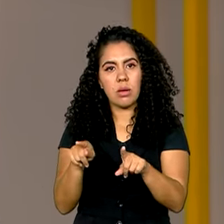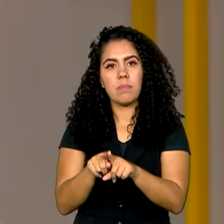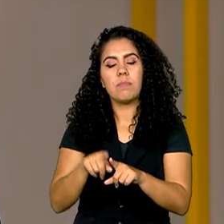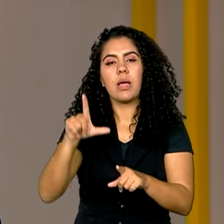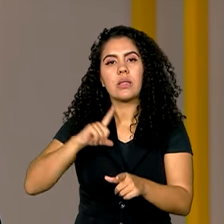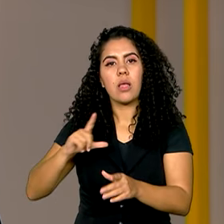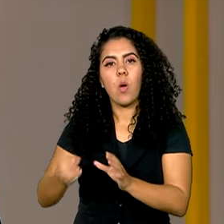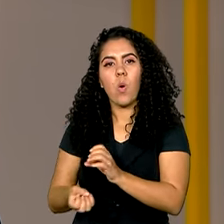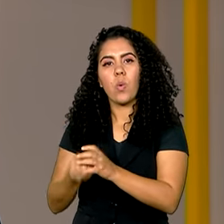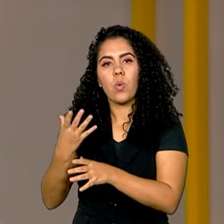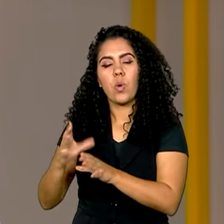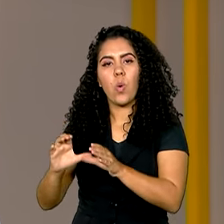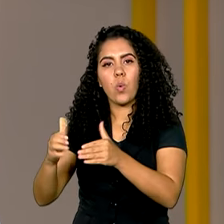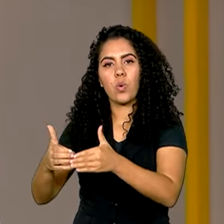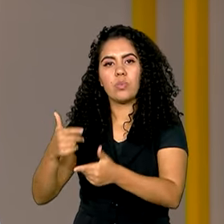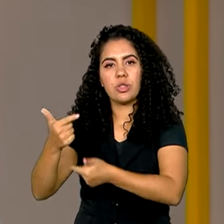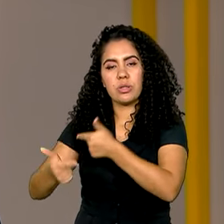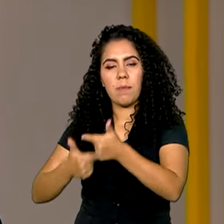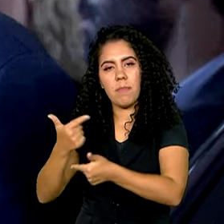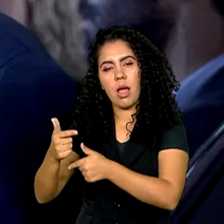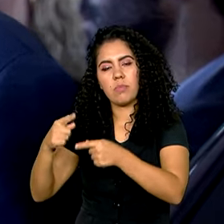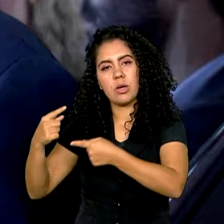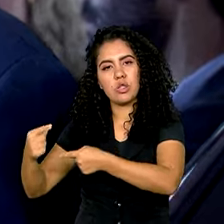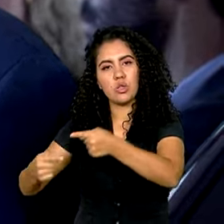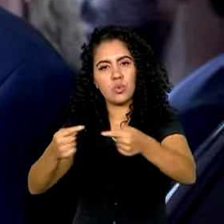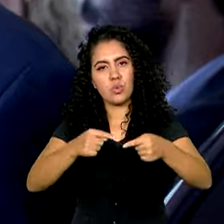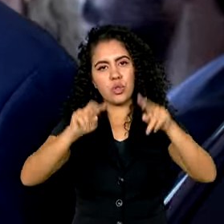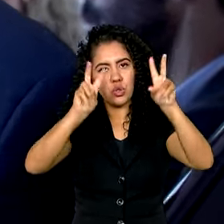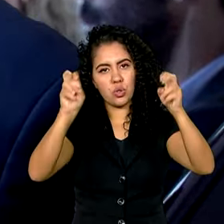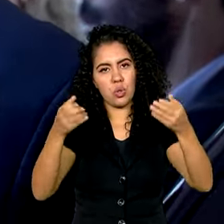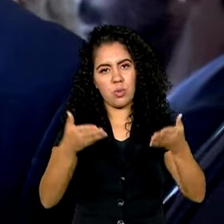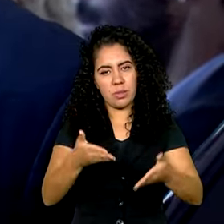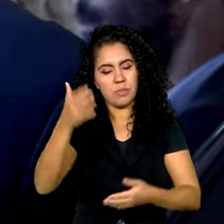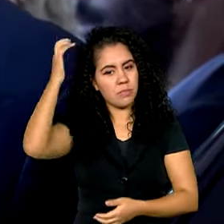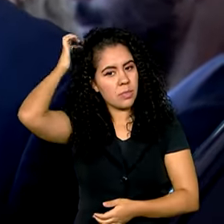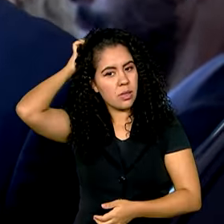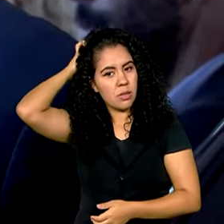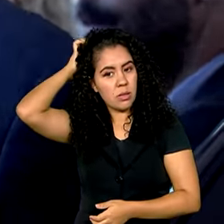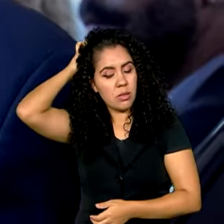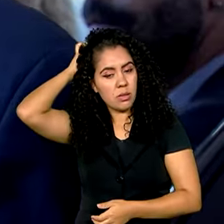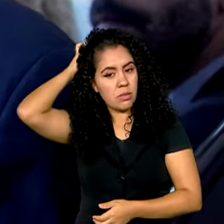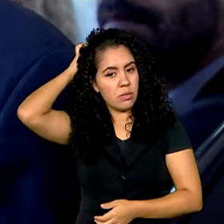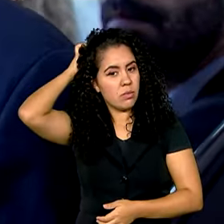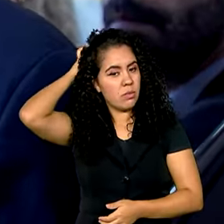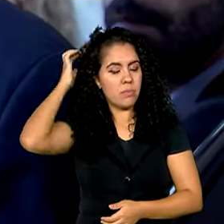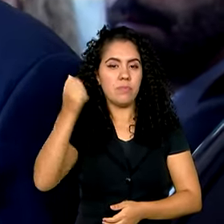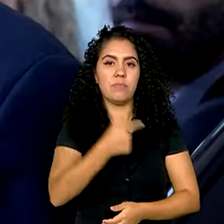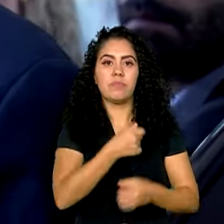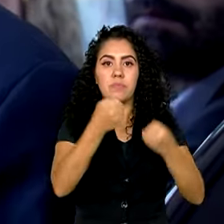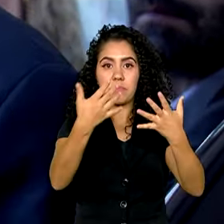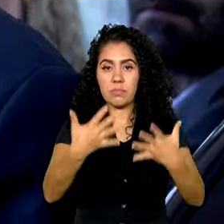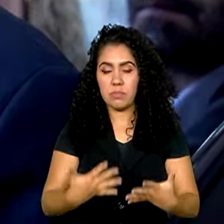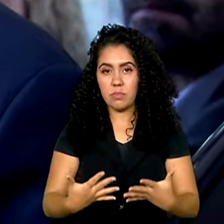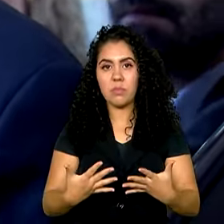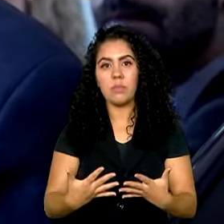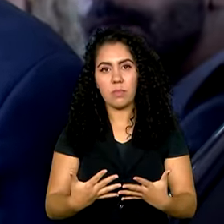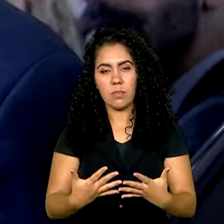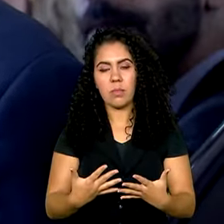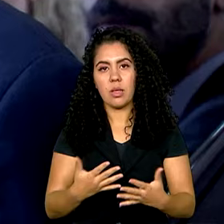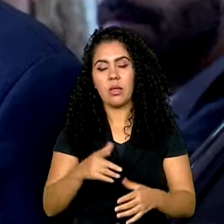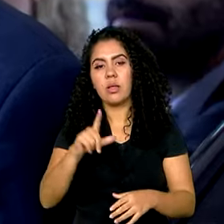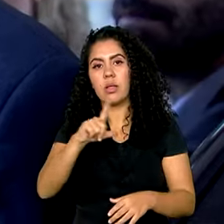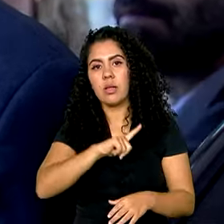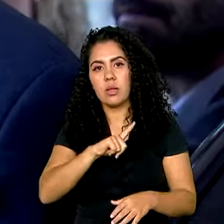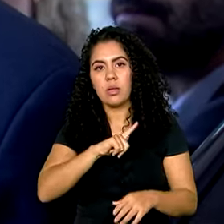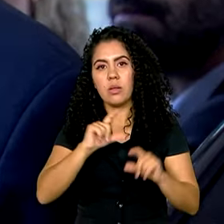discutir a regulamentação do benefício. Como houve um ato que não foi convalidado e há, por